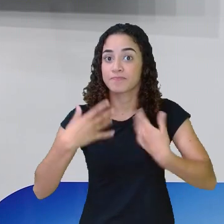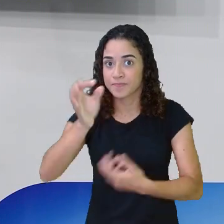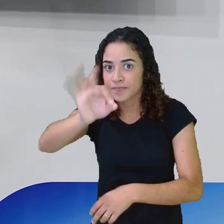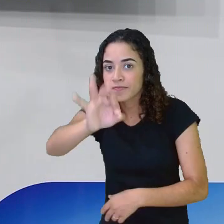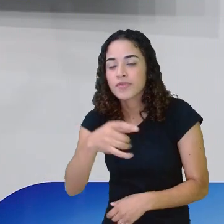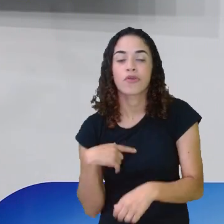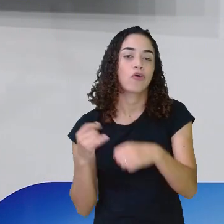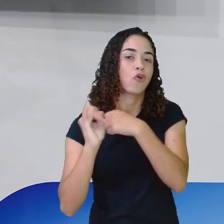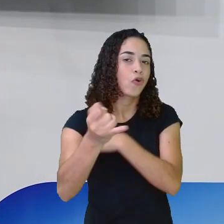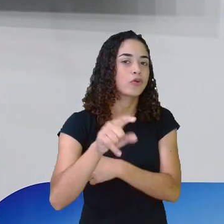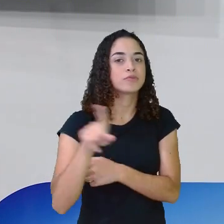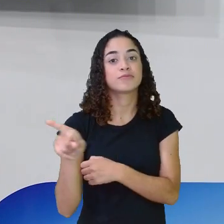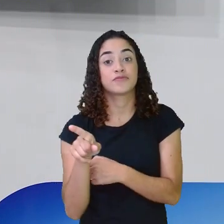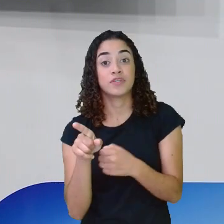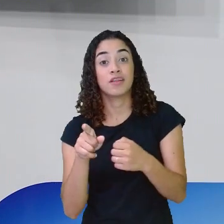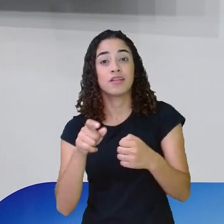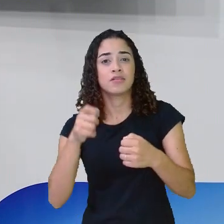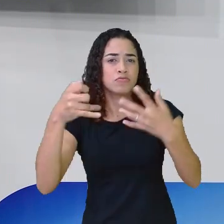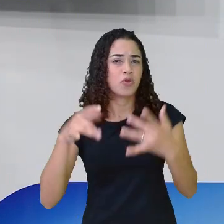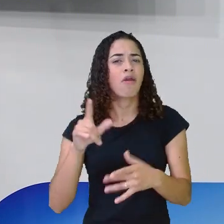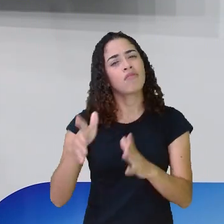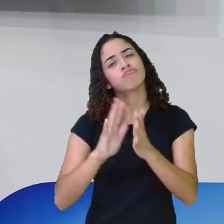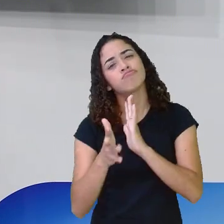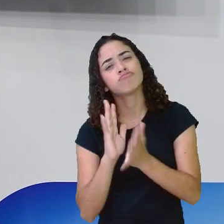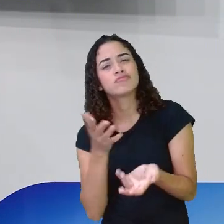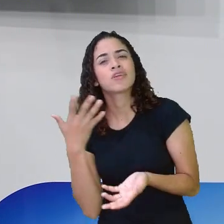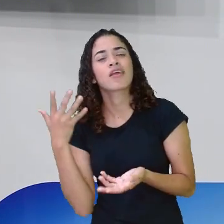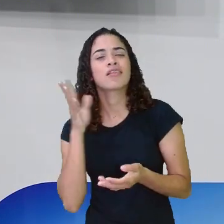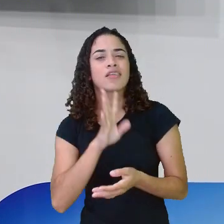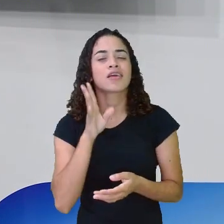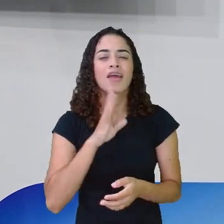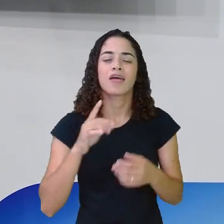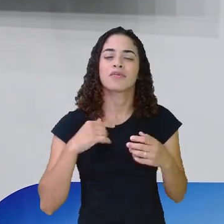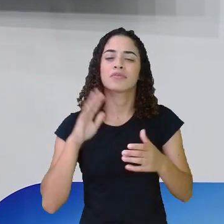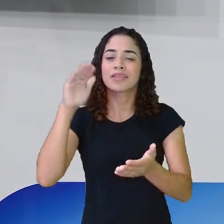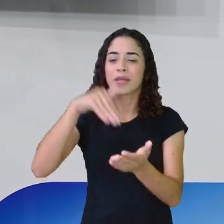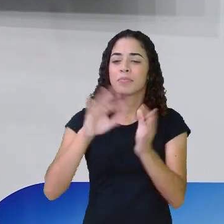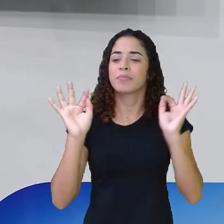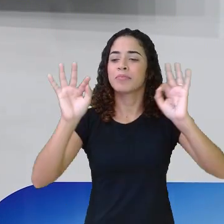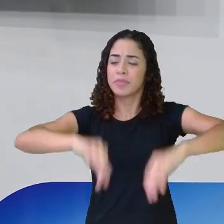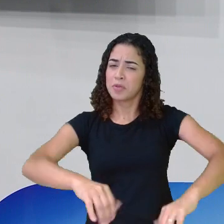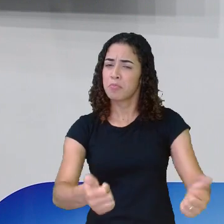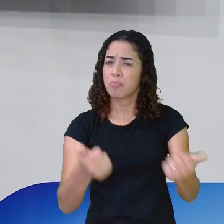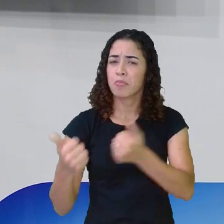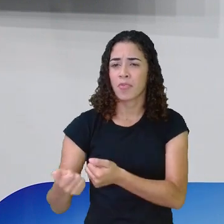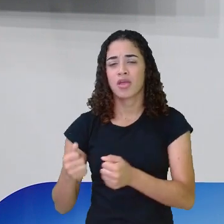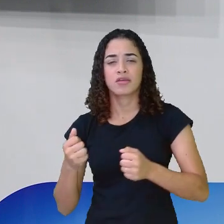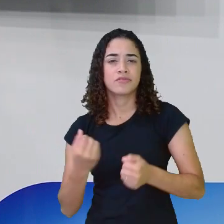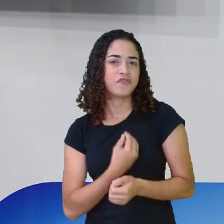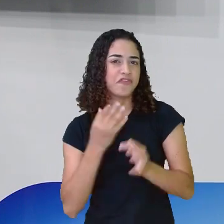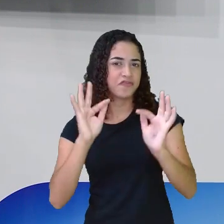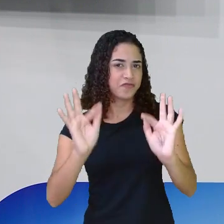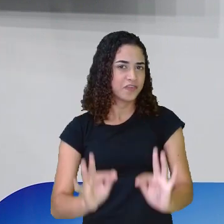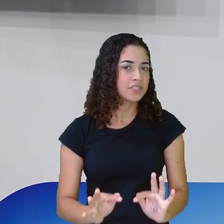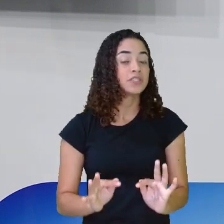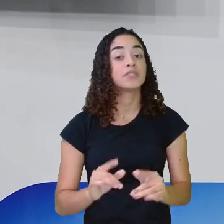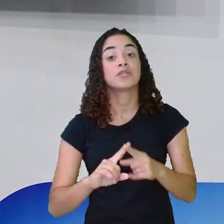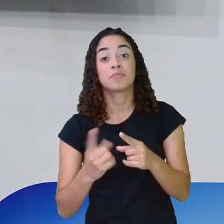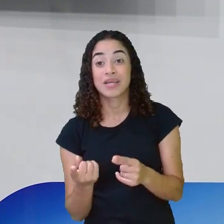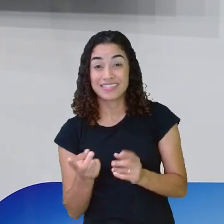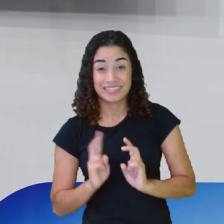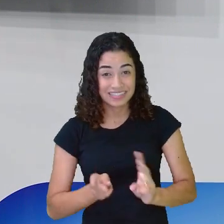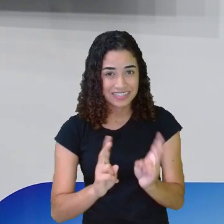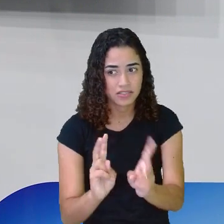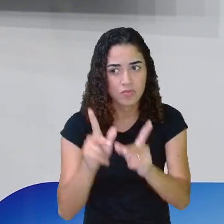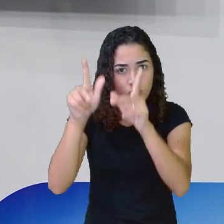No conto, como a professora falou, é lúdico, tudo termina bem, não é? Termina com todos e viveram felizes para sempre. Infelizmente, nem sempre a